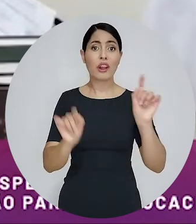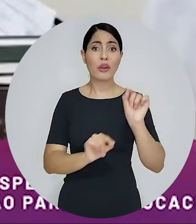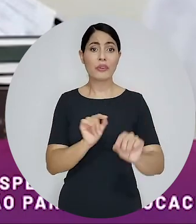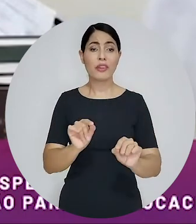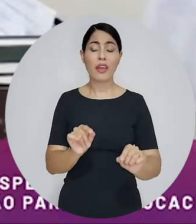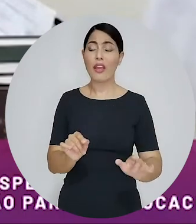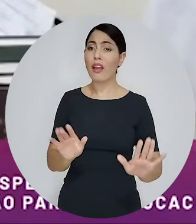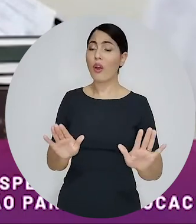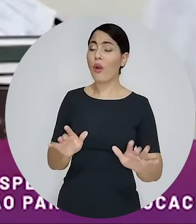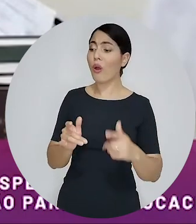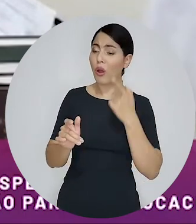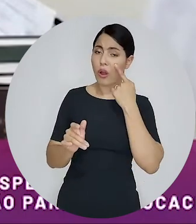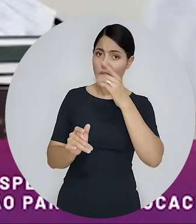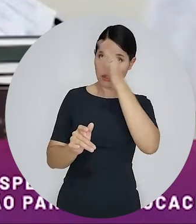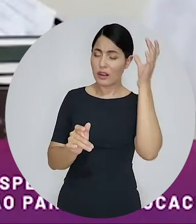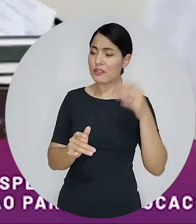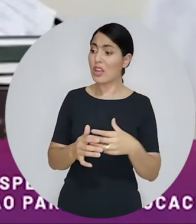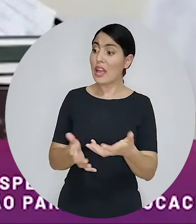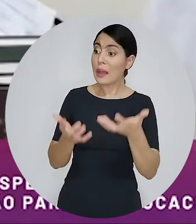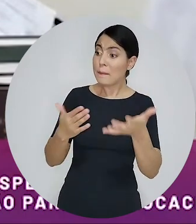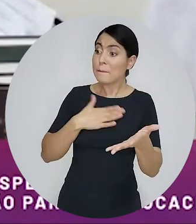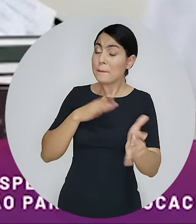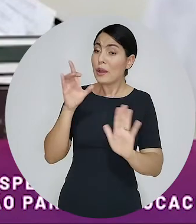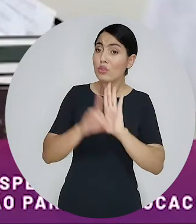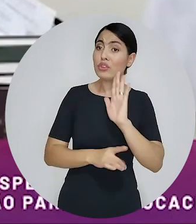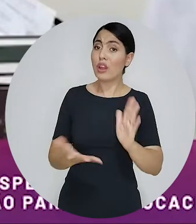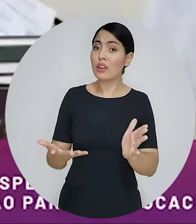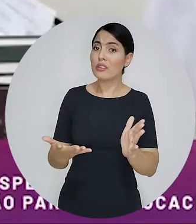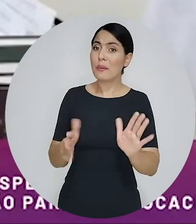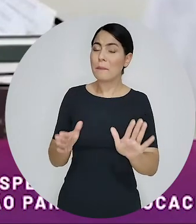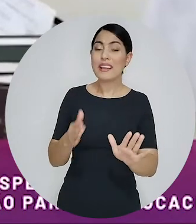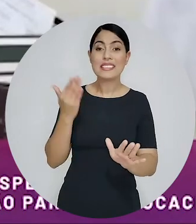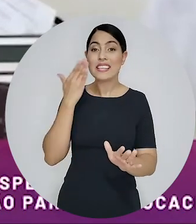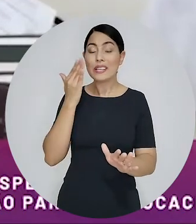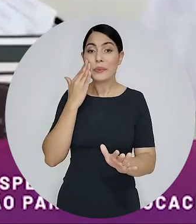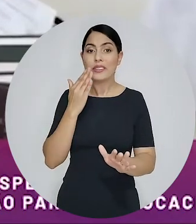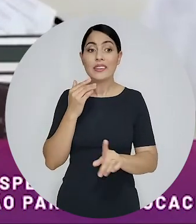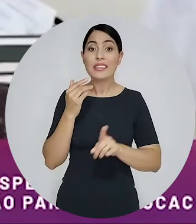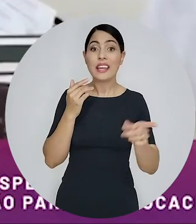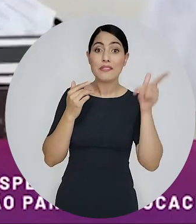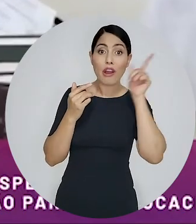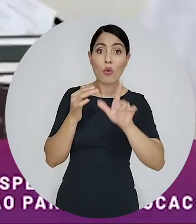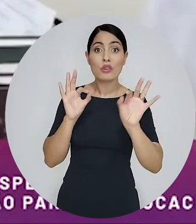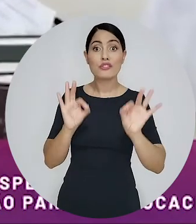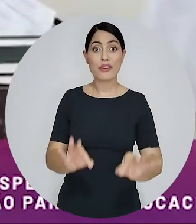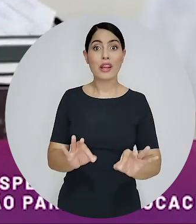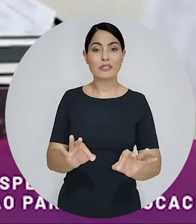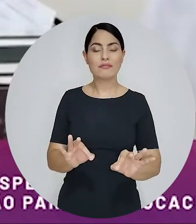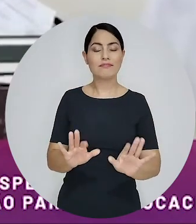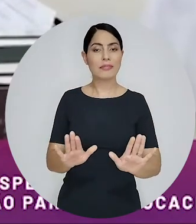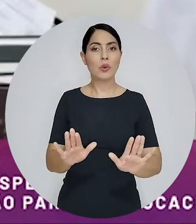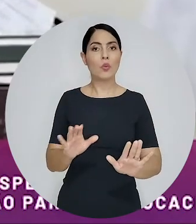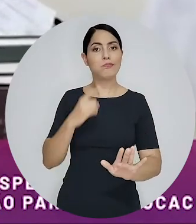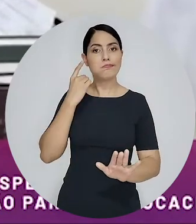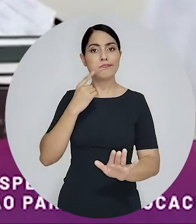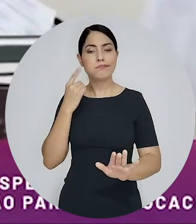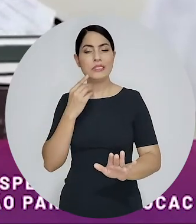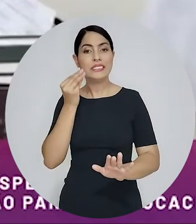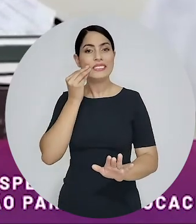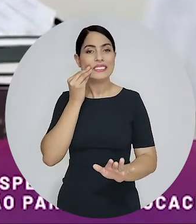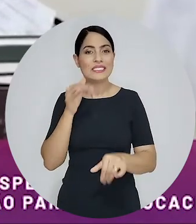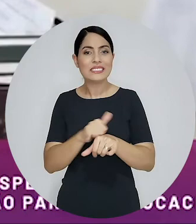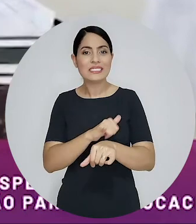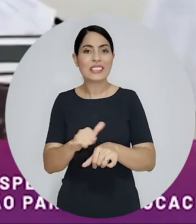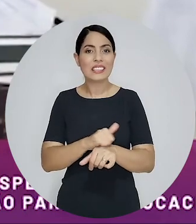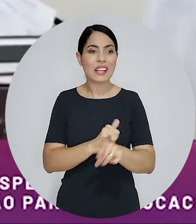aquele direito que ele está reclamando ele vai ganhar que ele vai conseguir em juízo então o advogado faz questão